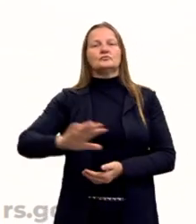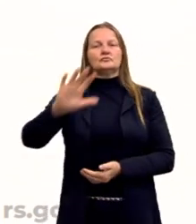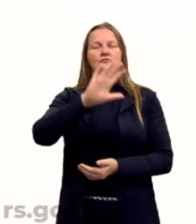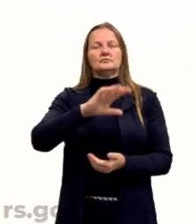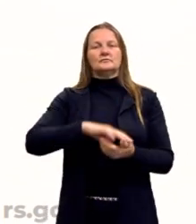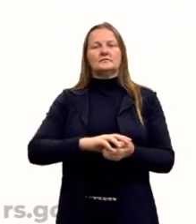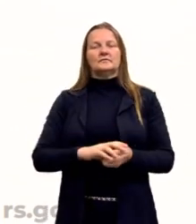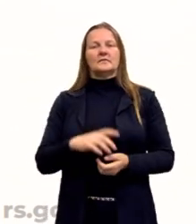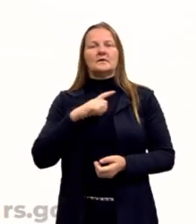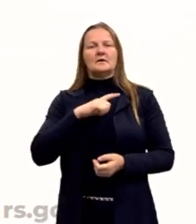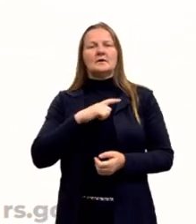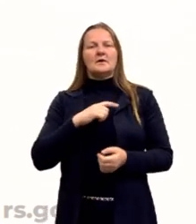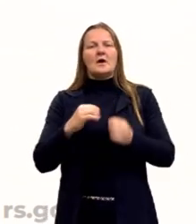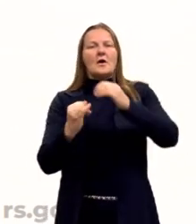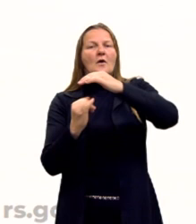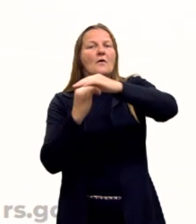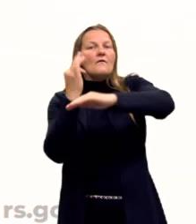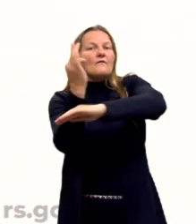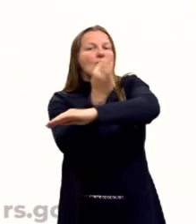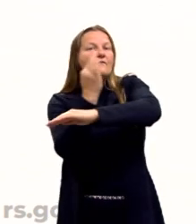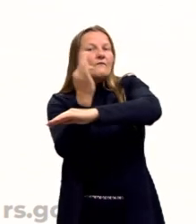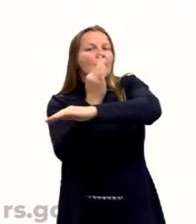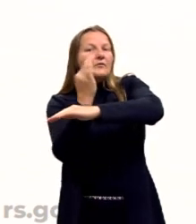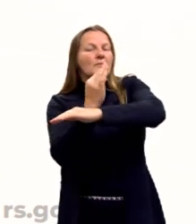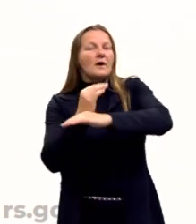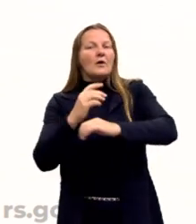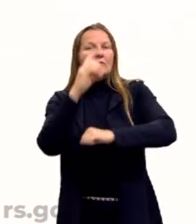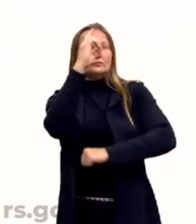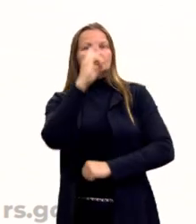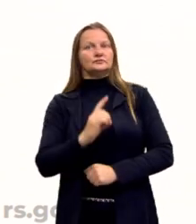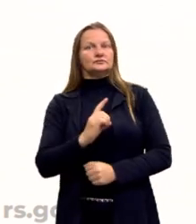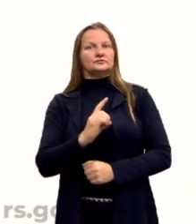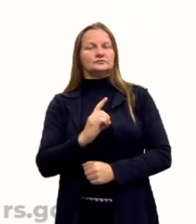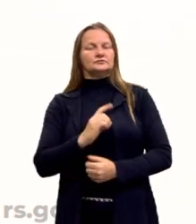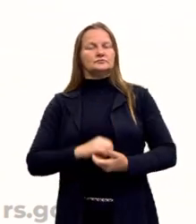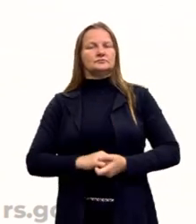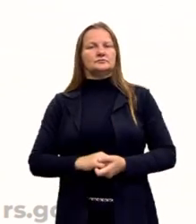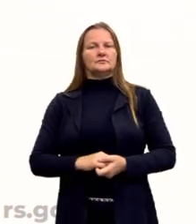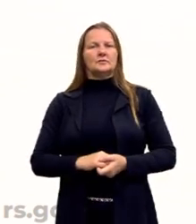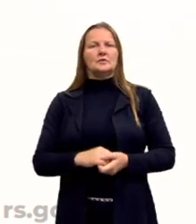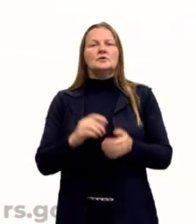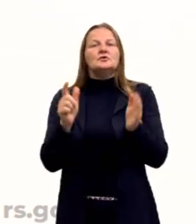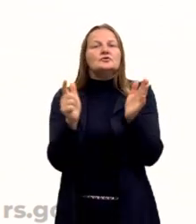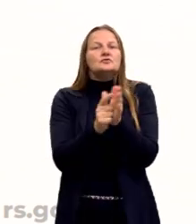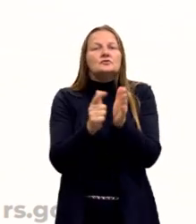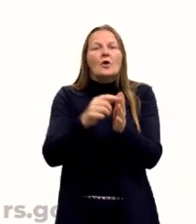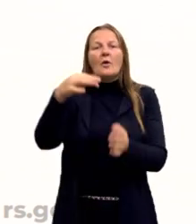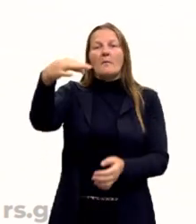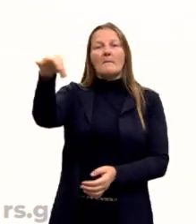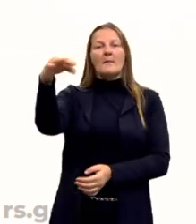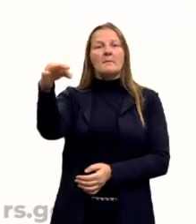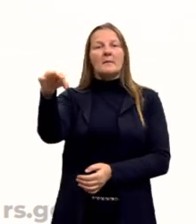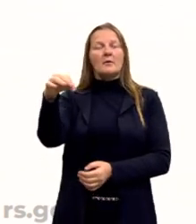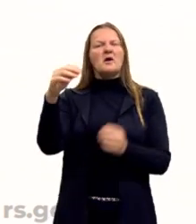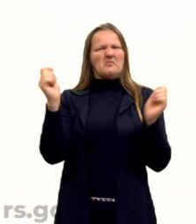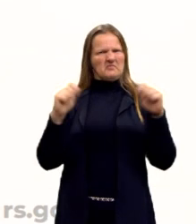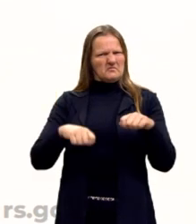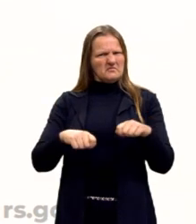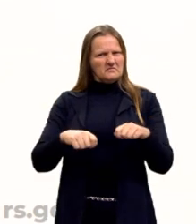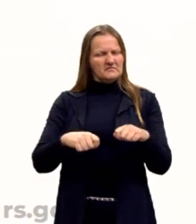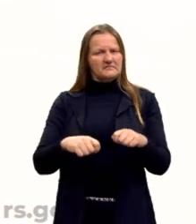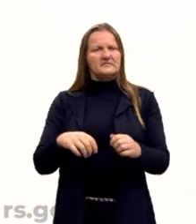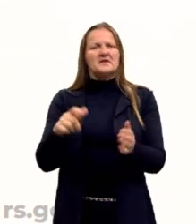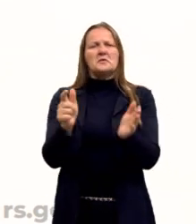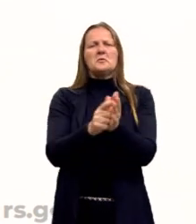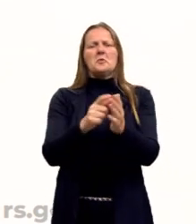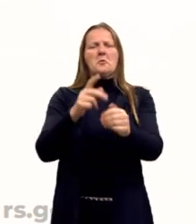direito basta. Então, isso aqui, apenas estando no papel, basta, no meu país, isso aqui está no